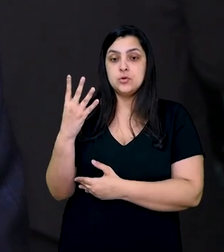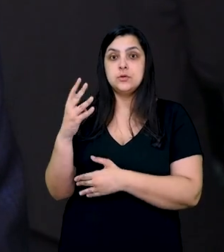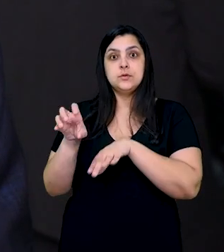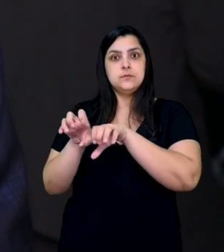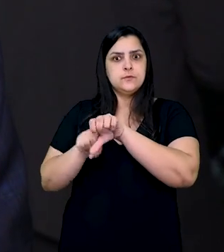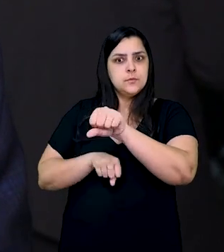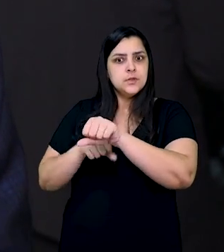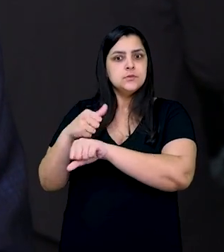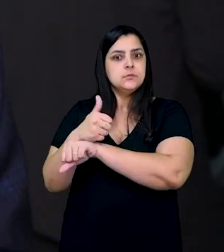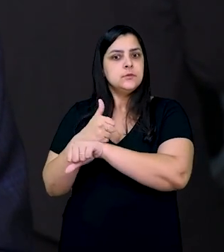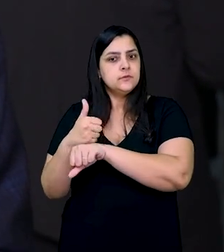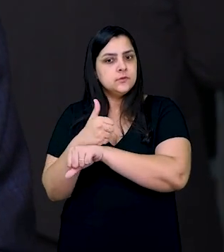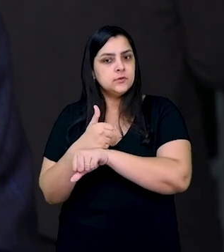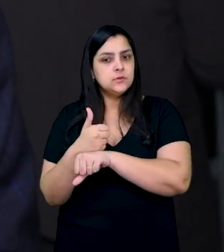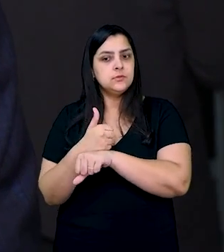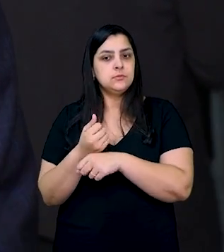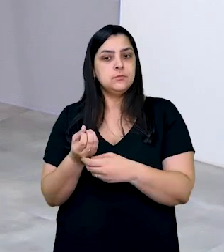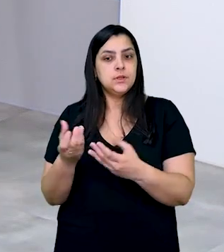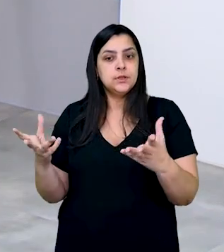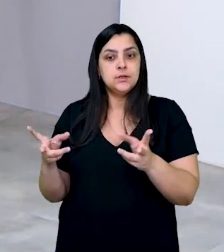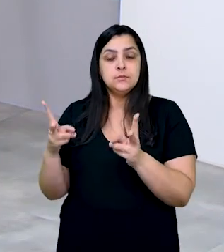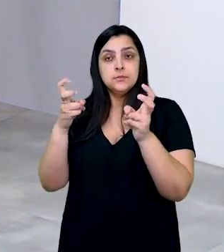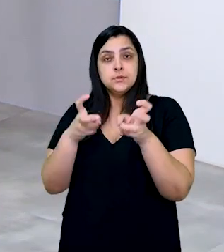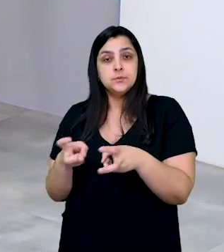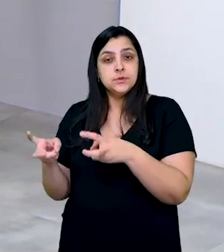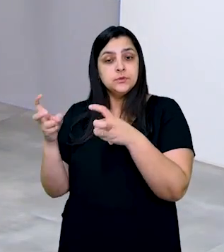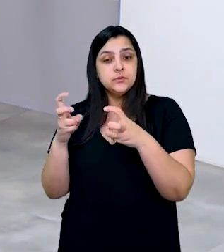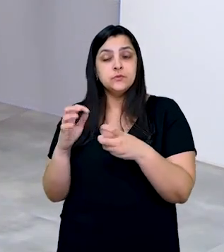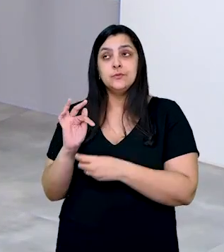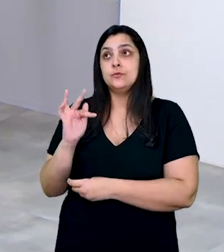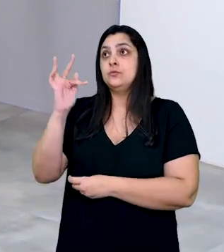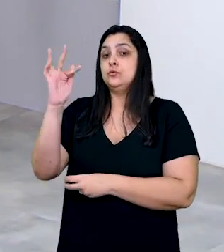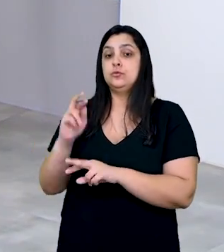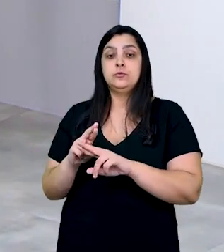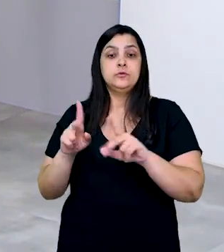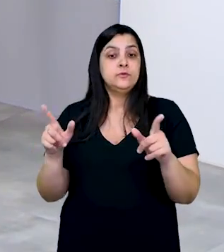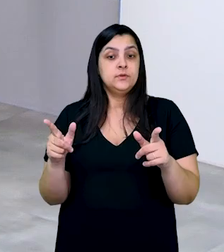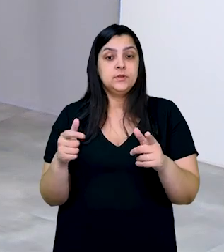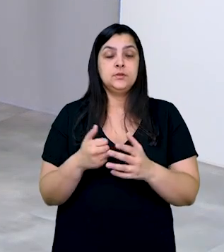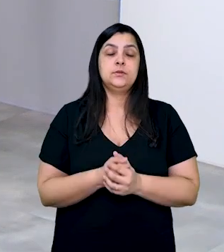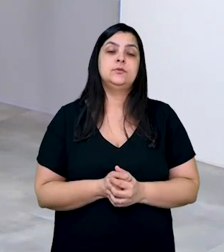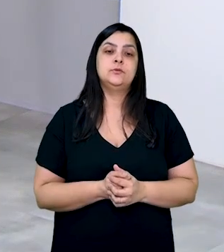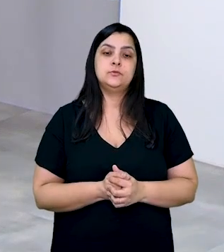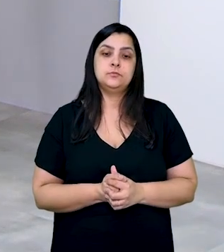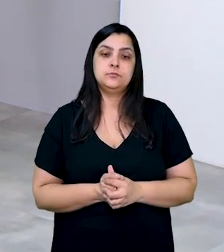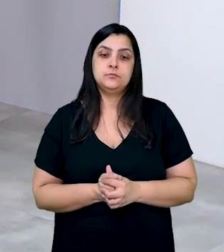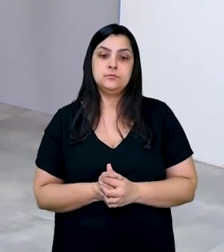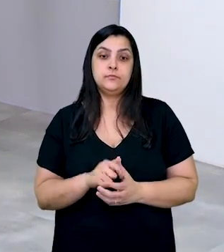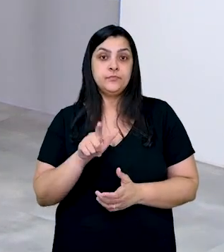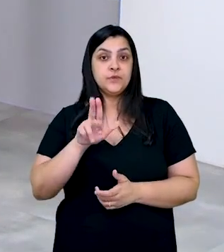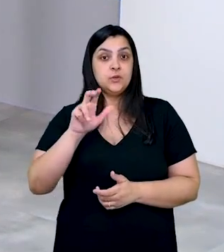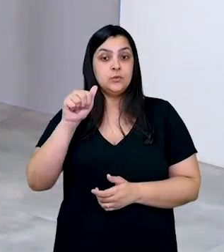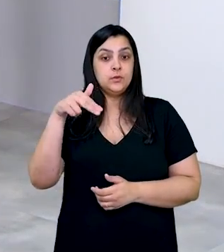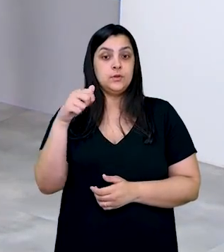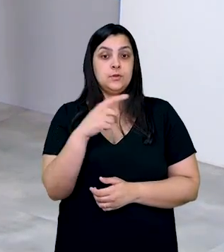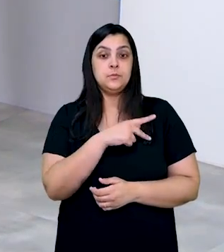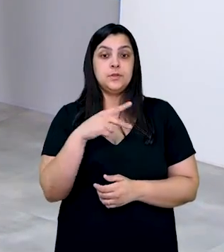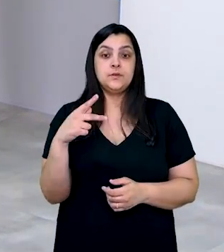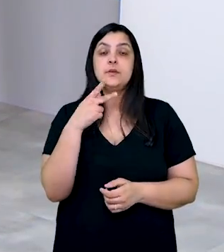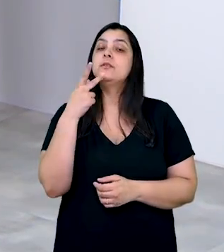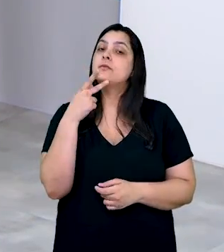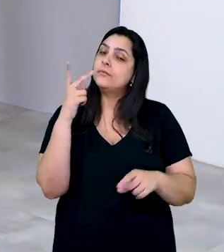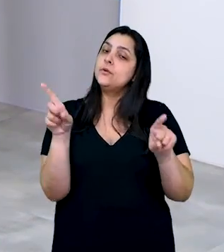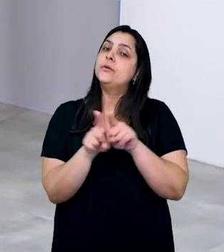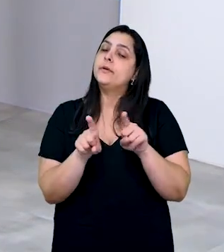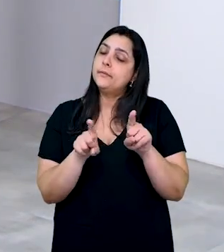dos 14 anos com formação profissional, para que possam ter uma perspectiva de futuro diferente. Ilona, o presidente